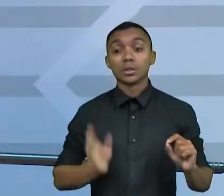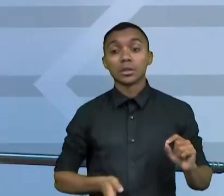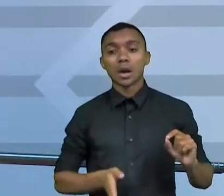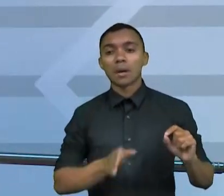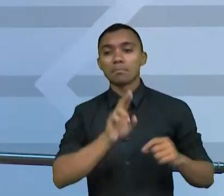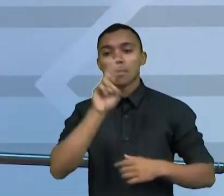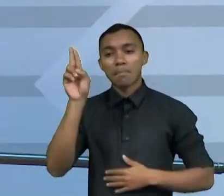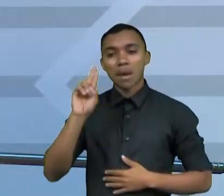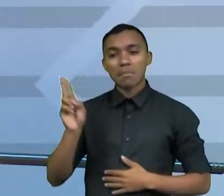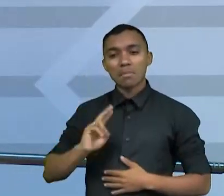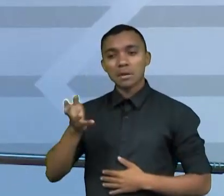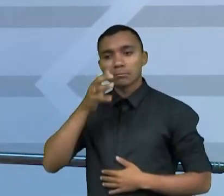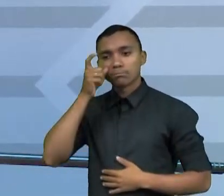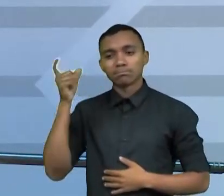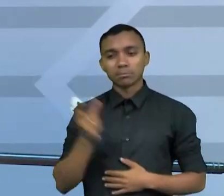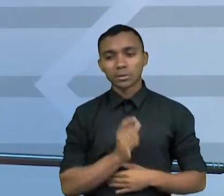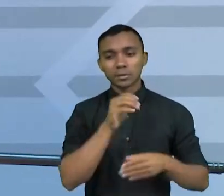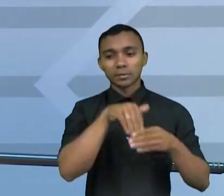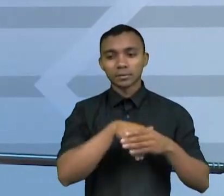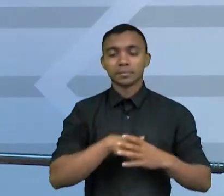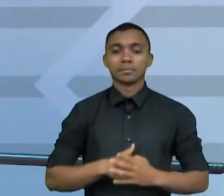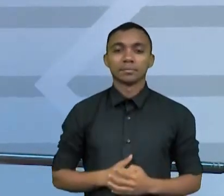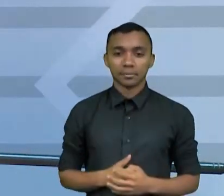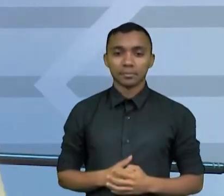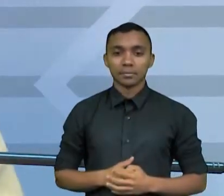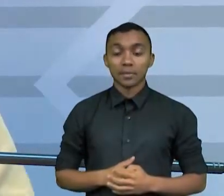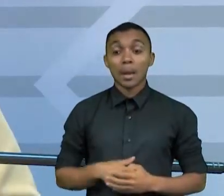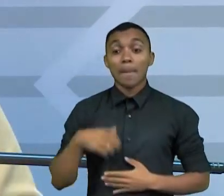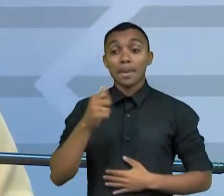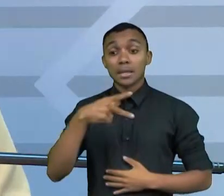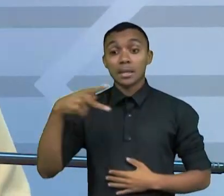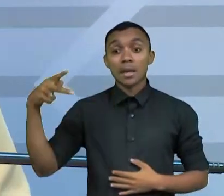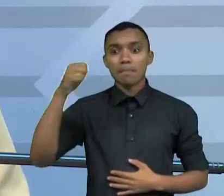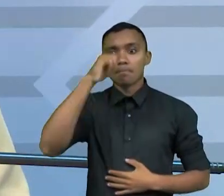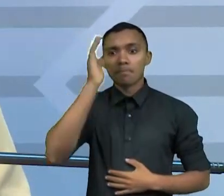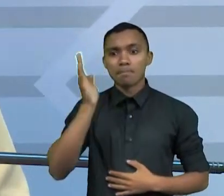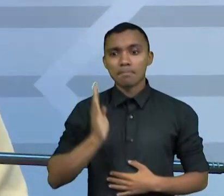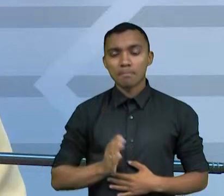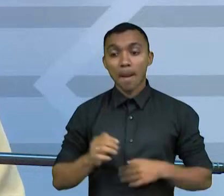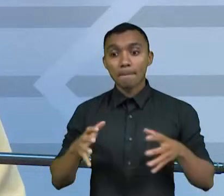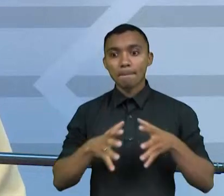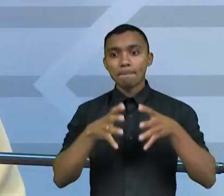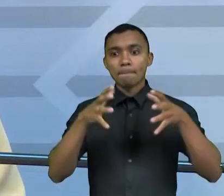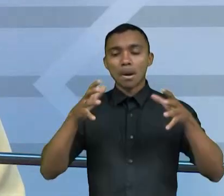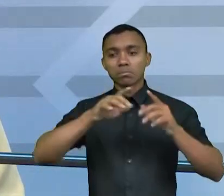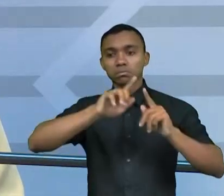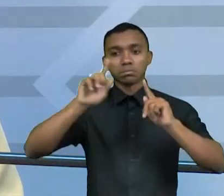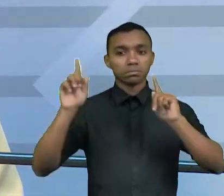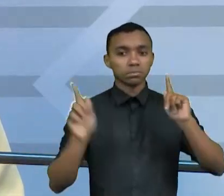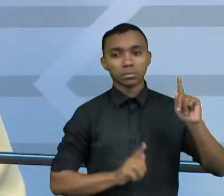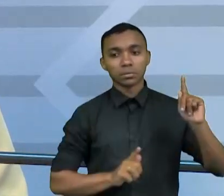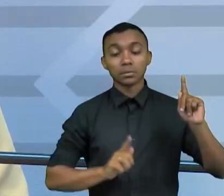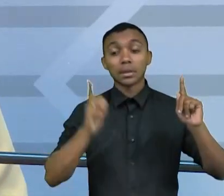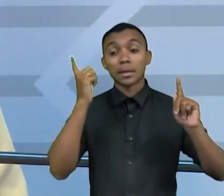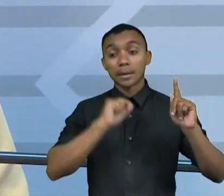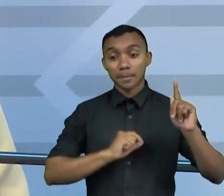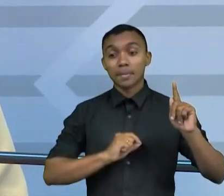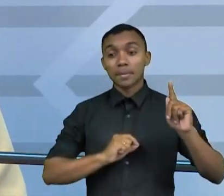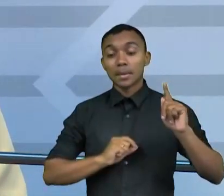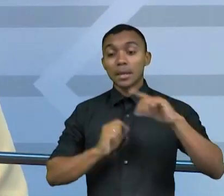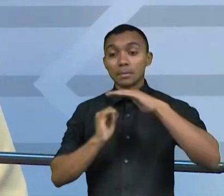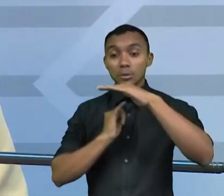disputa por votos. Na disputa pela presidência da República, a maior disparidade foi a pesquisa do Instituto